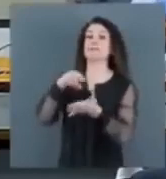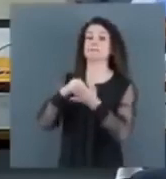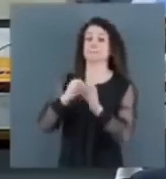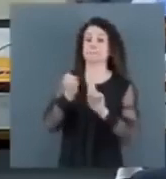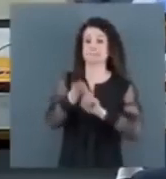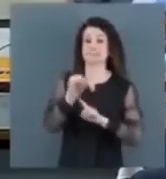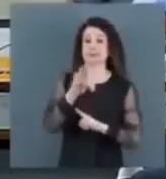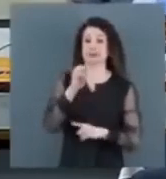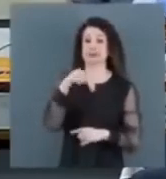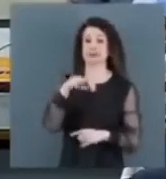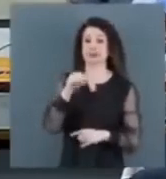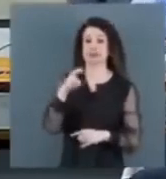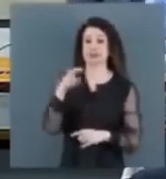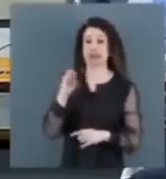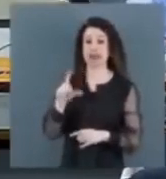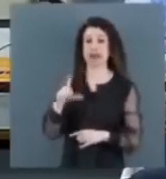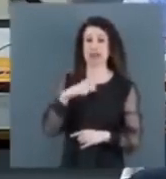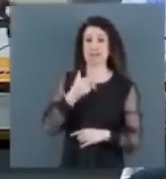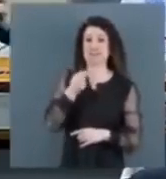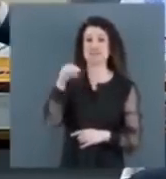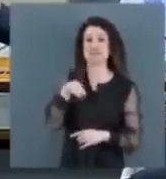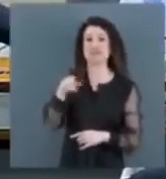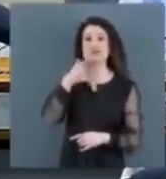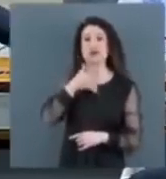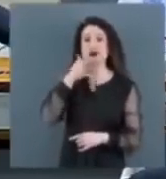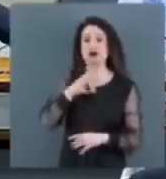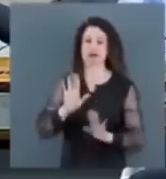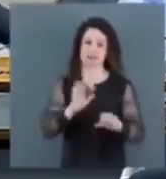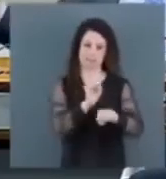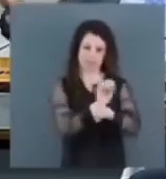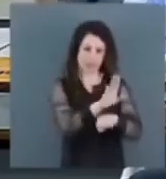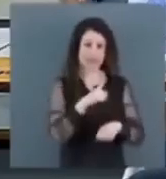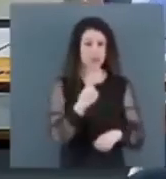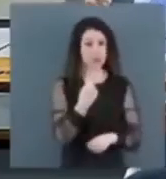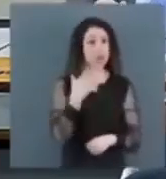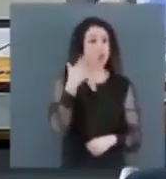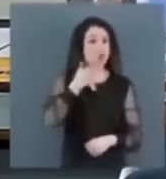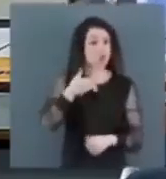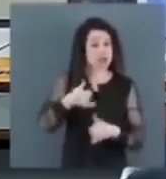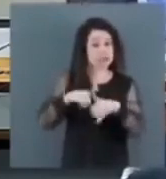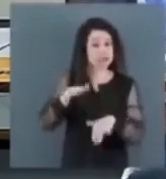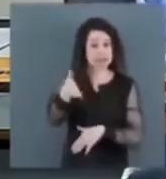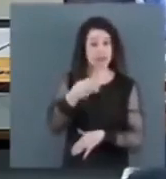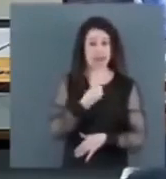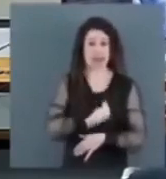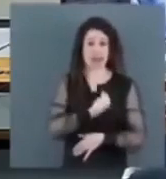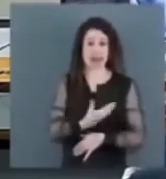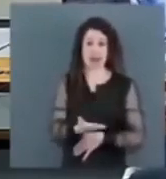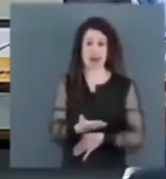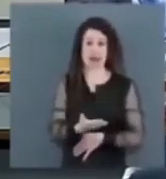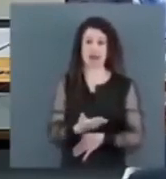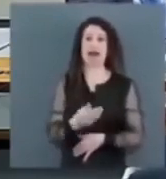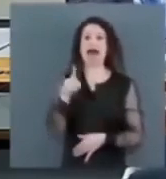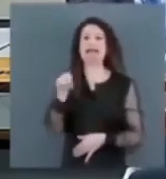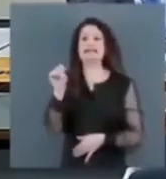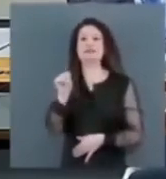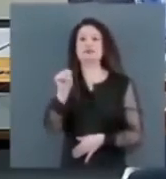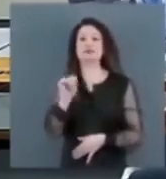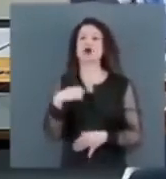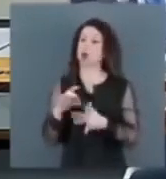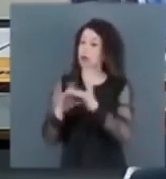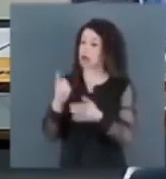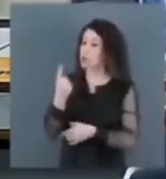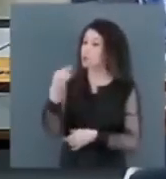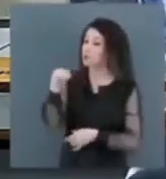20 minutos aqui fazendo palestra. Flávio, nós temos um orador aí. Senhor presidente, são segundos o vídeo. vou lhe dar um minuto.